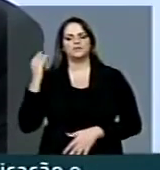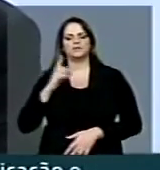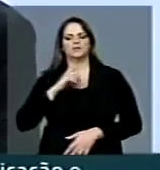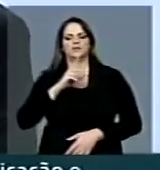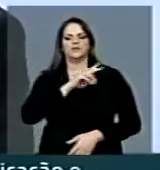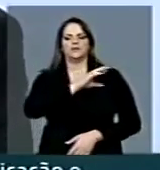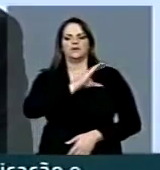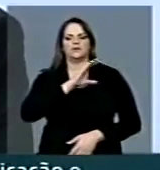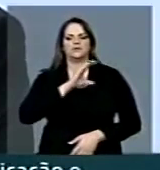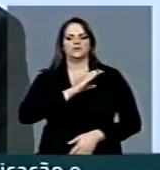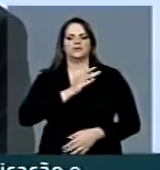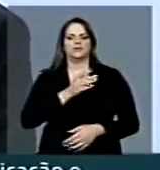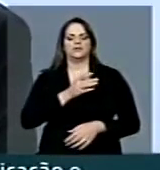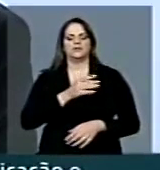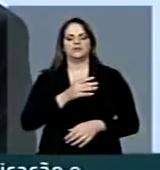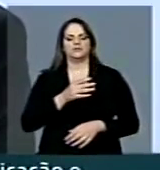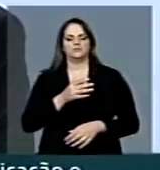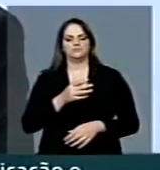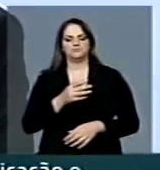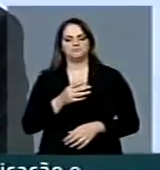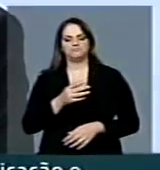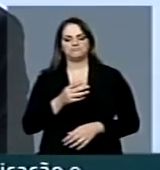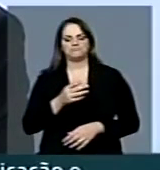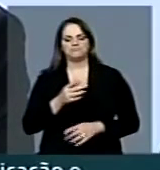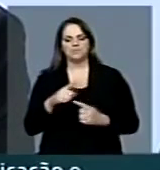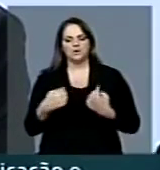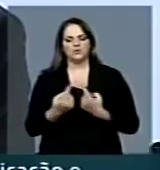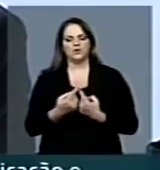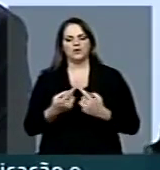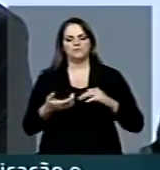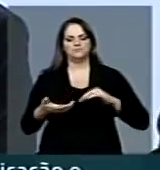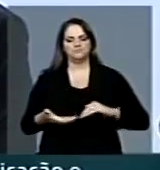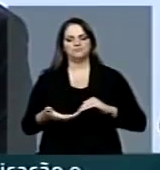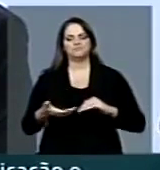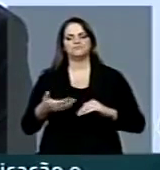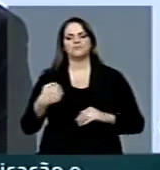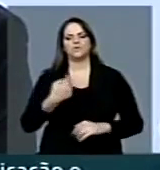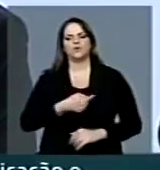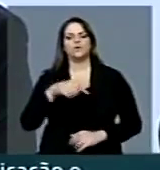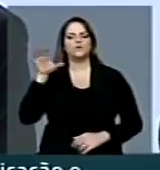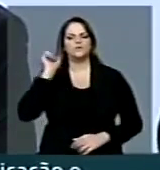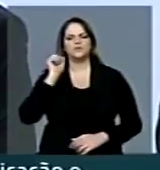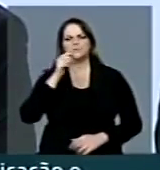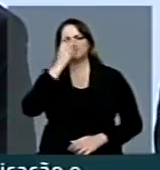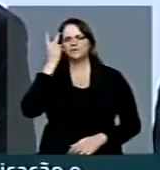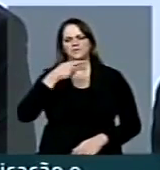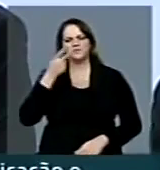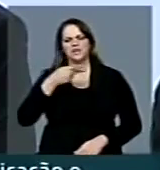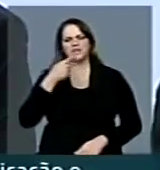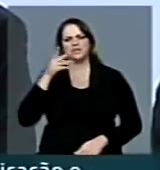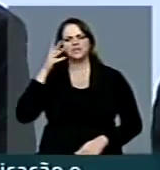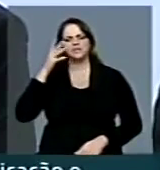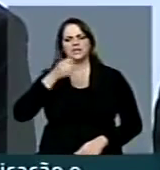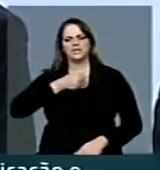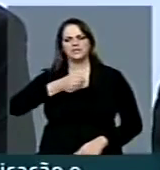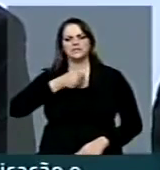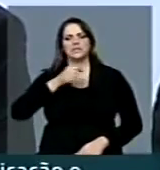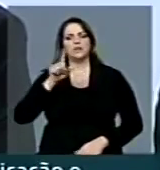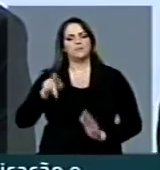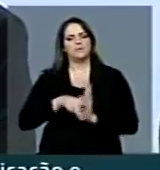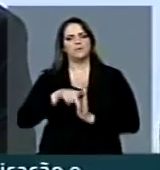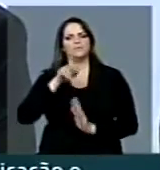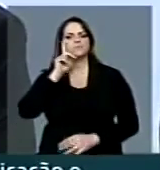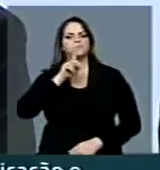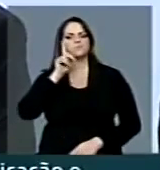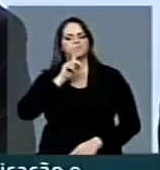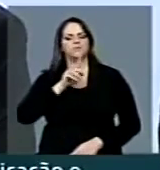relações exteriores da Câmara e do Senado, nós ouvimos o jornalista de nacionalidade americana, do The